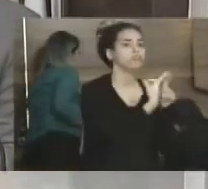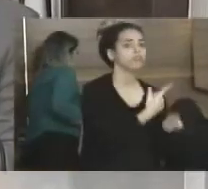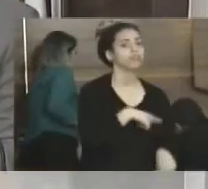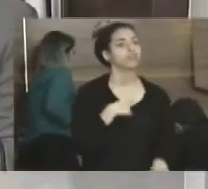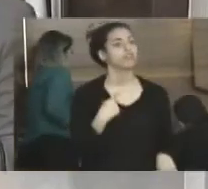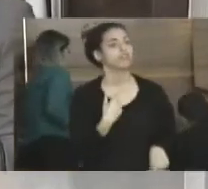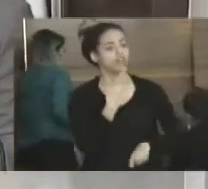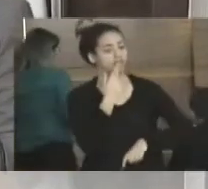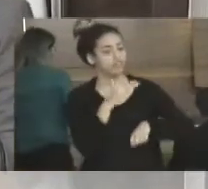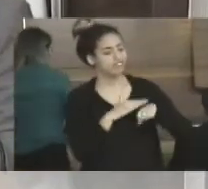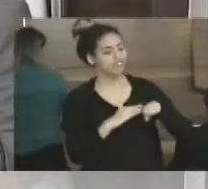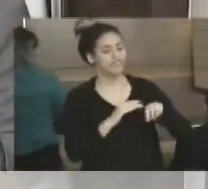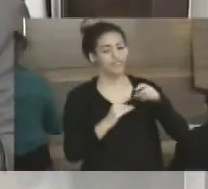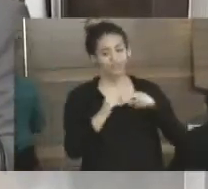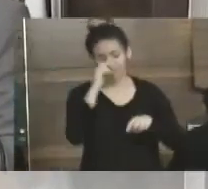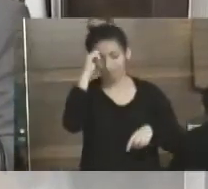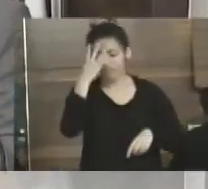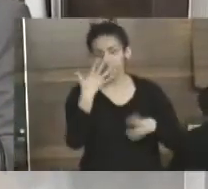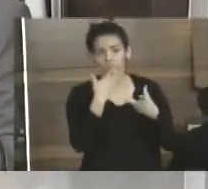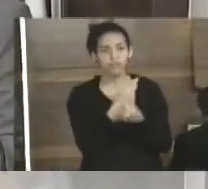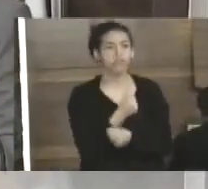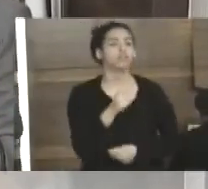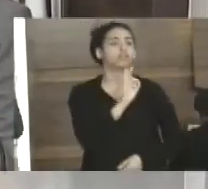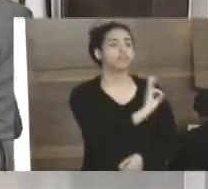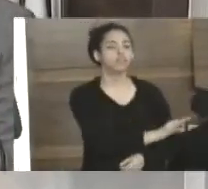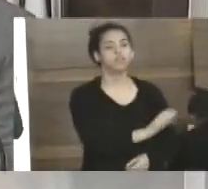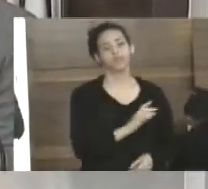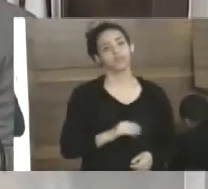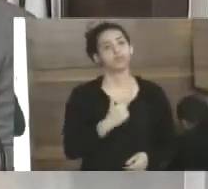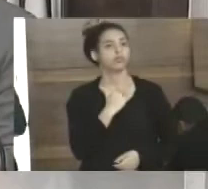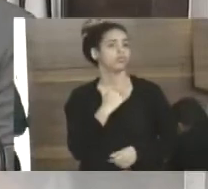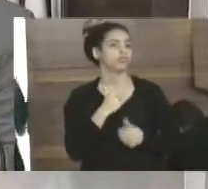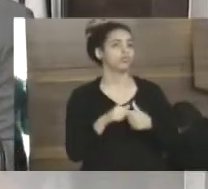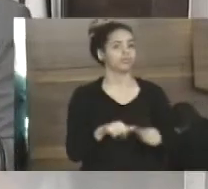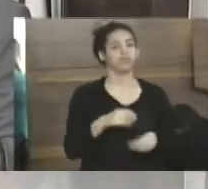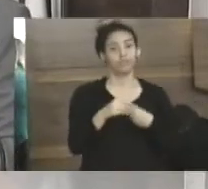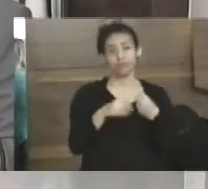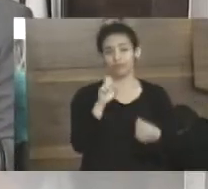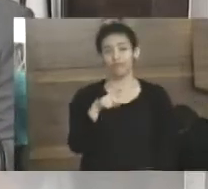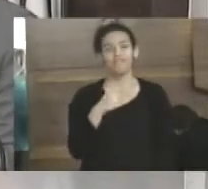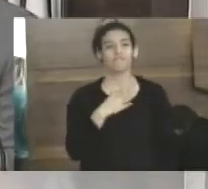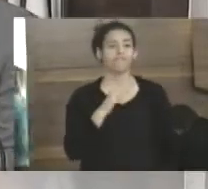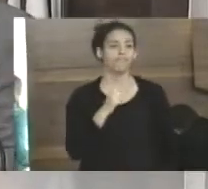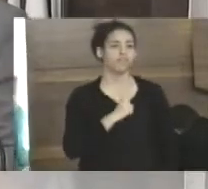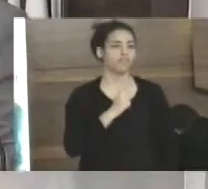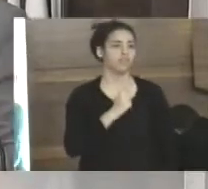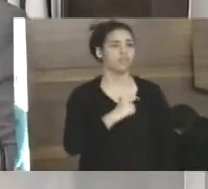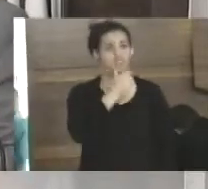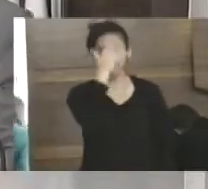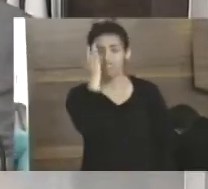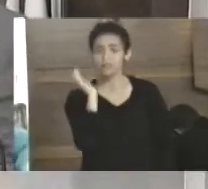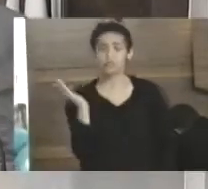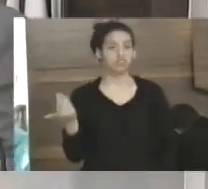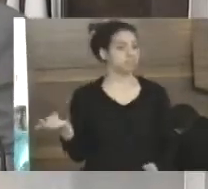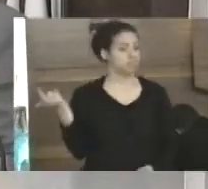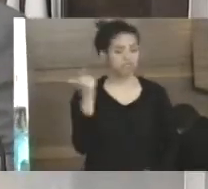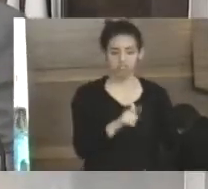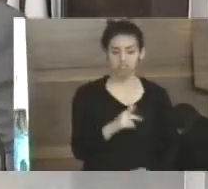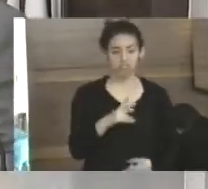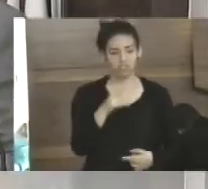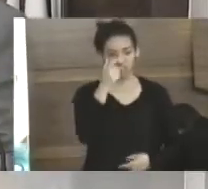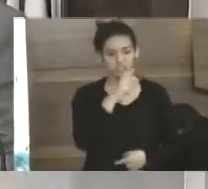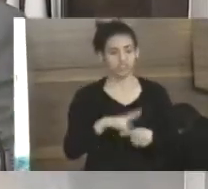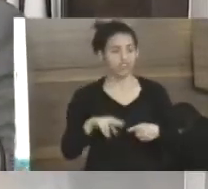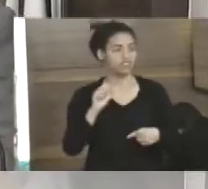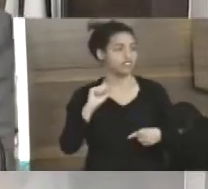e vamos fazer. É para isso que essa casa existe. Não dá para ficar do jeito que está, é muito feio. É os que não entraram criticando quem entrou.